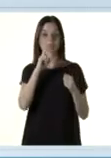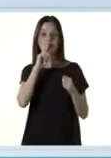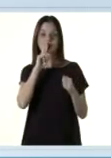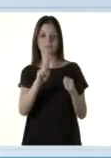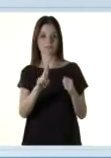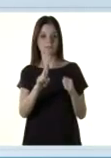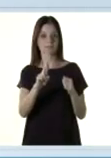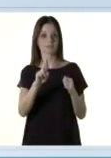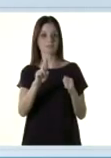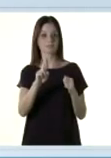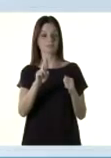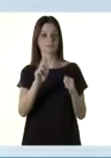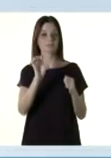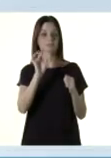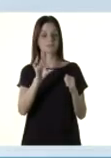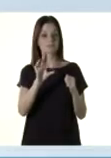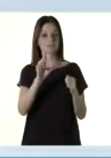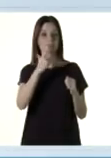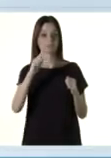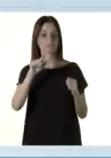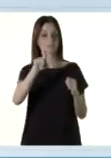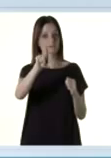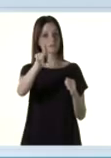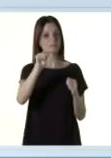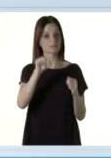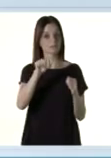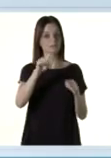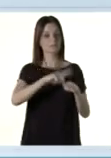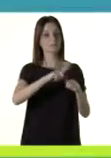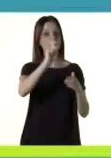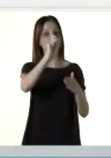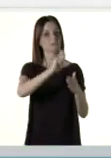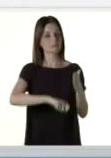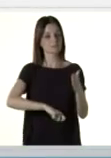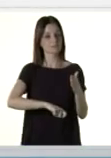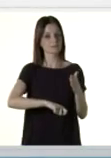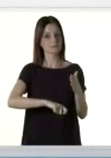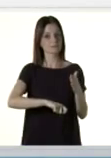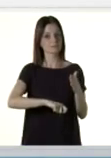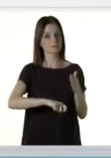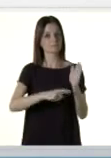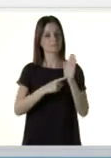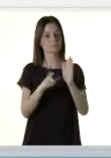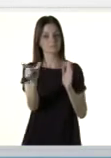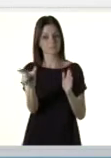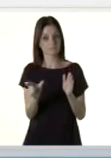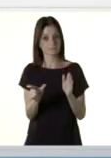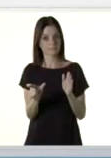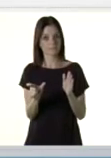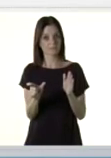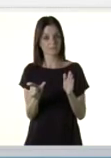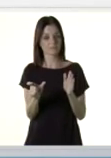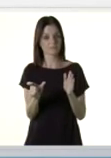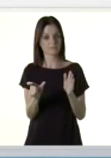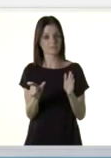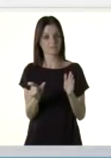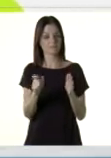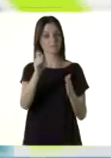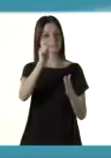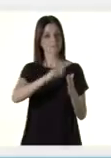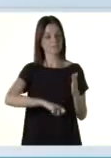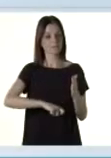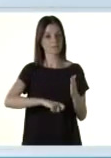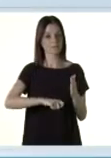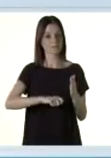referentes à opção de língua estrangeira escolhida no ato da inscrição e apresentada em seu cartão de confirmação de inscrição.